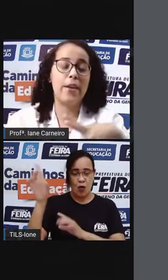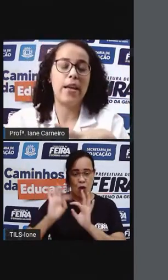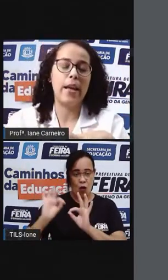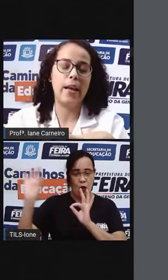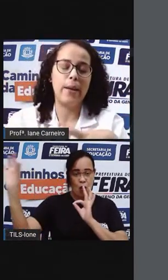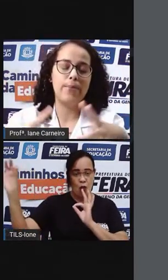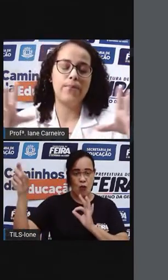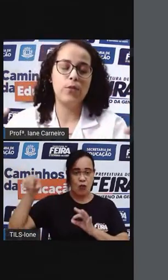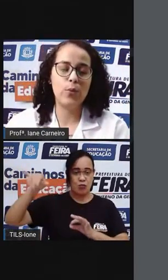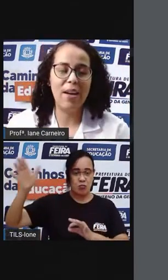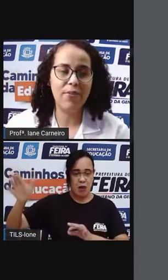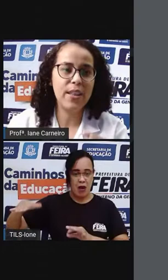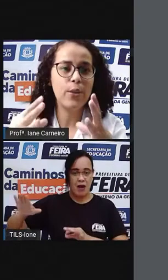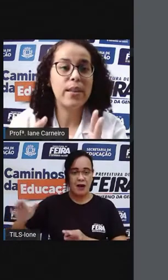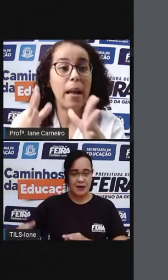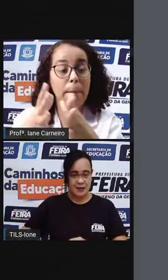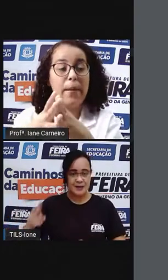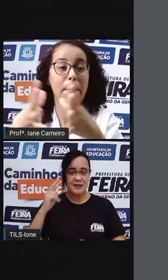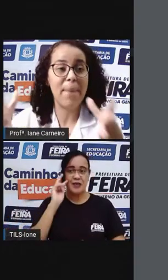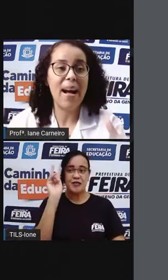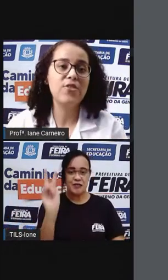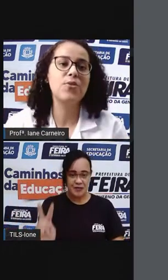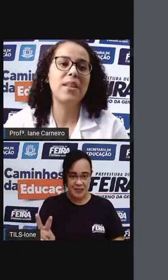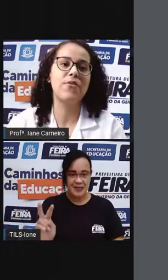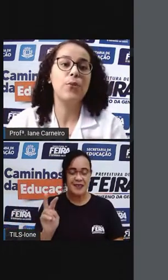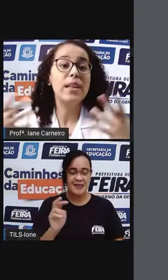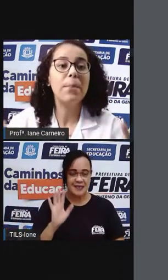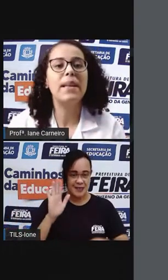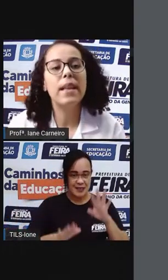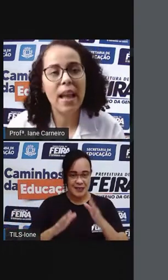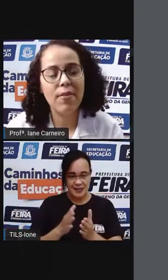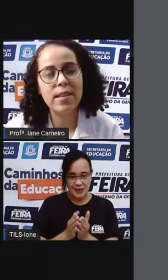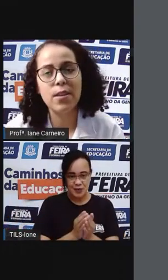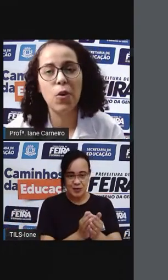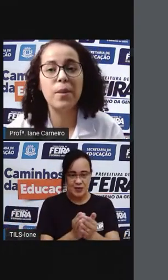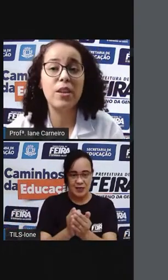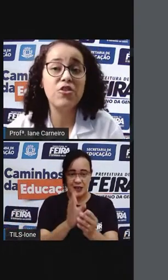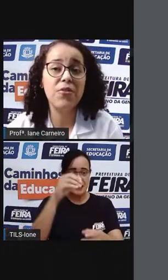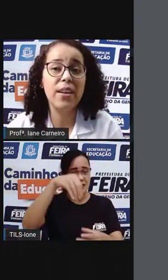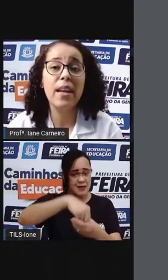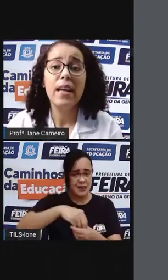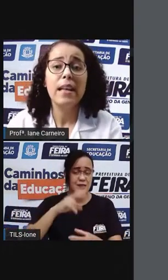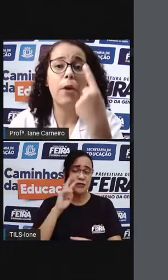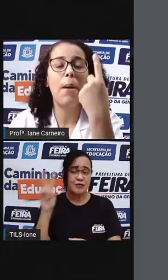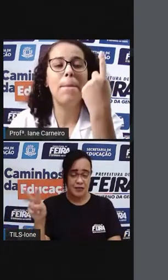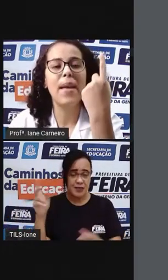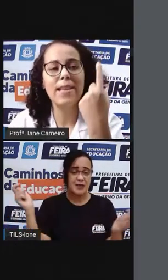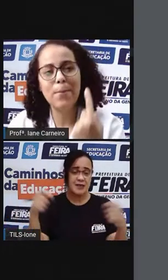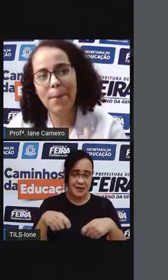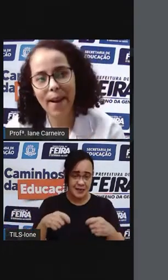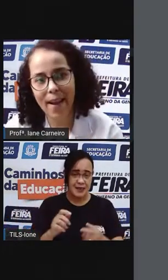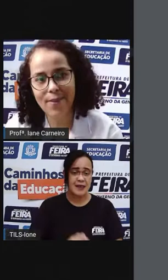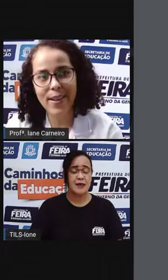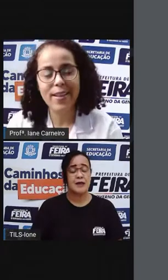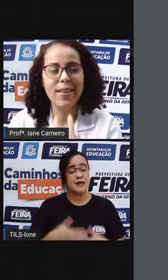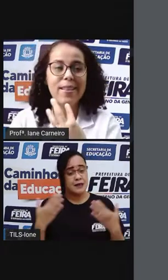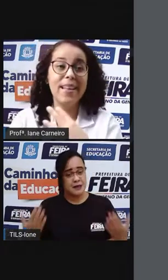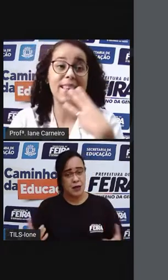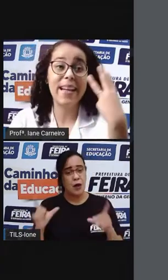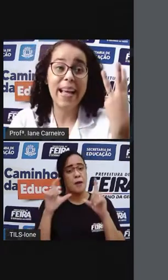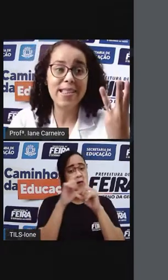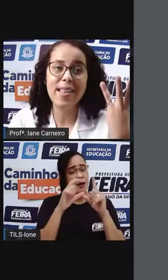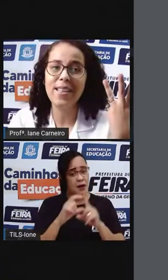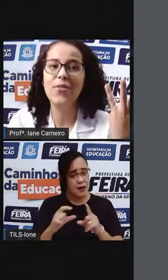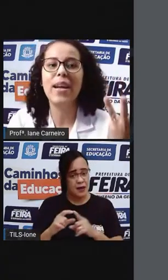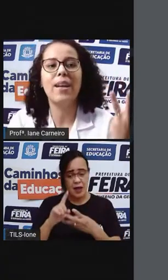no navio, tem a parte do navio que também leva esse nome. Então, a vê que é uma mesma palavra e